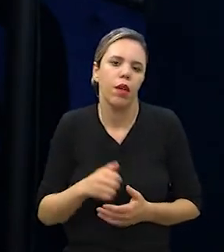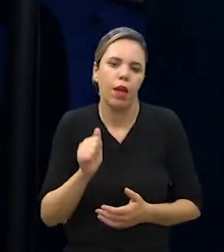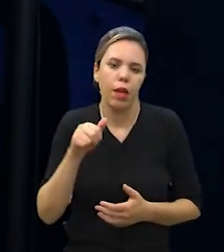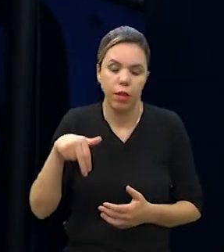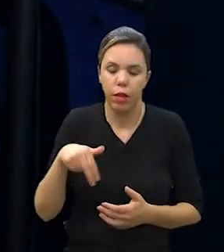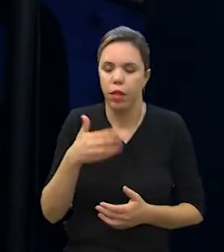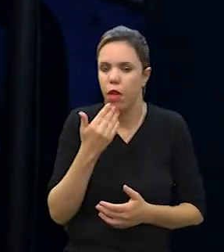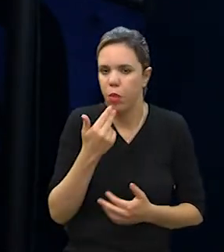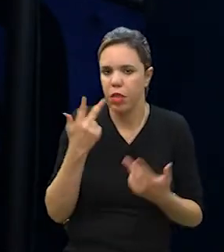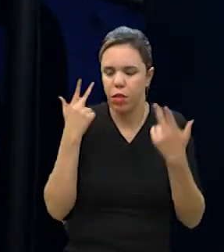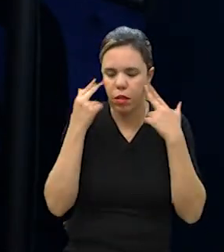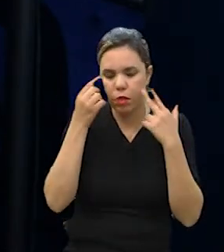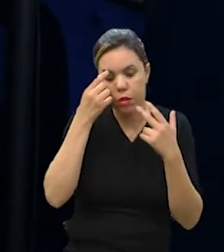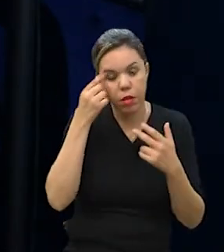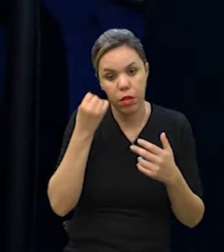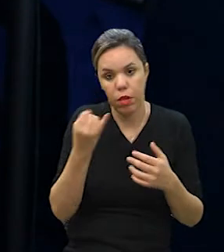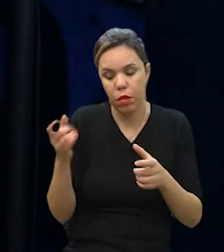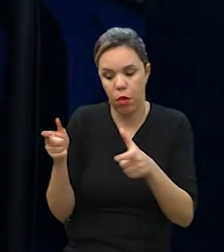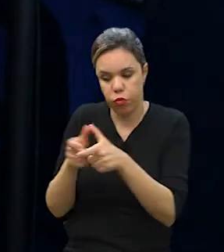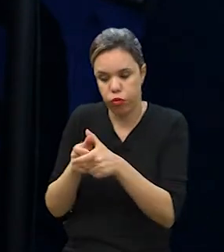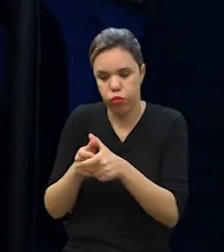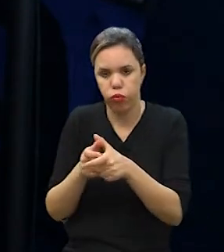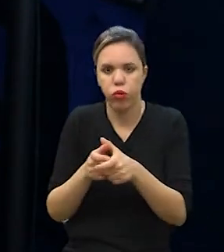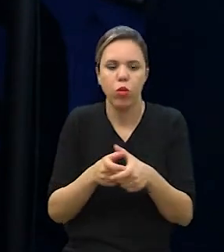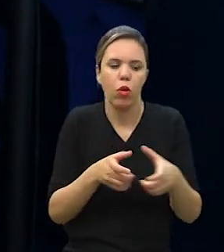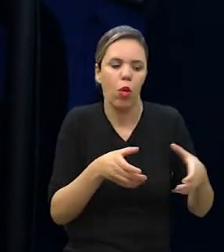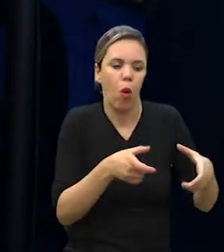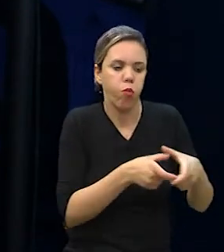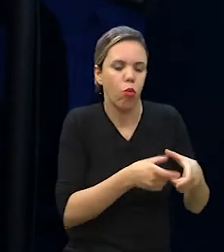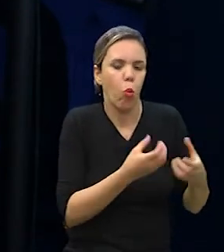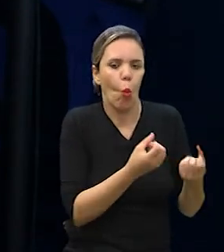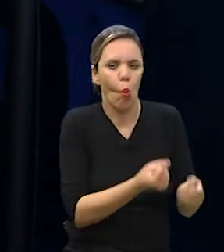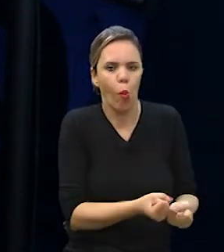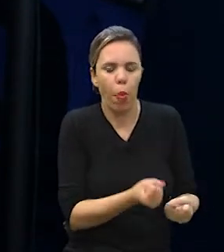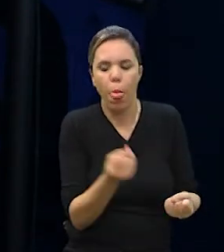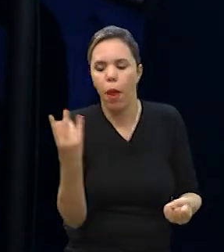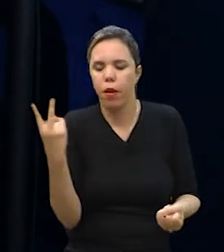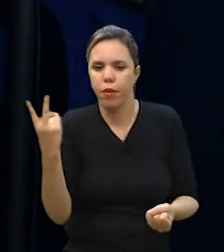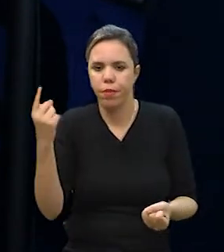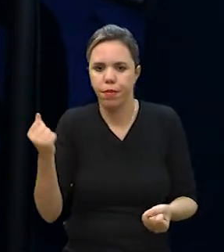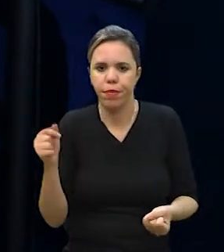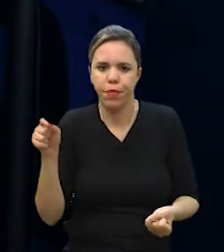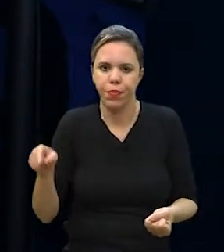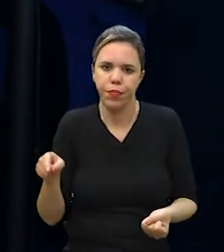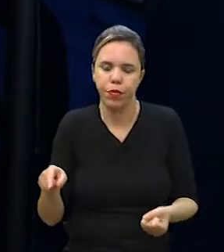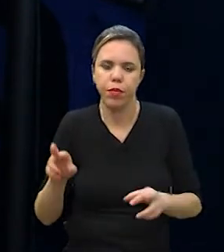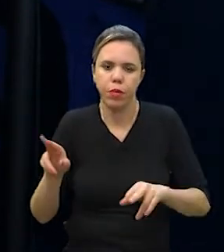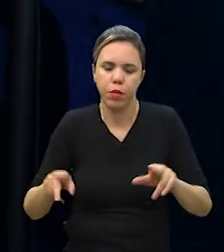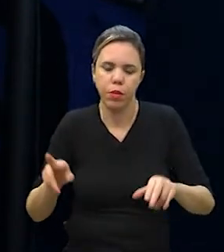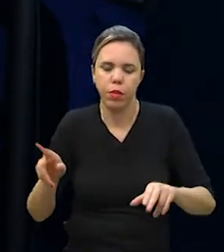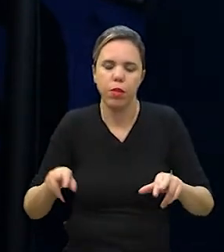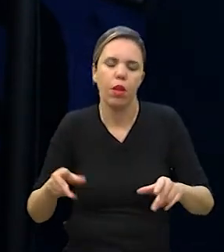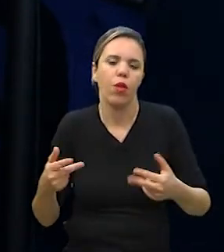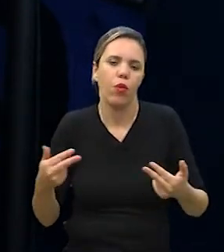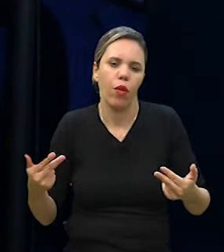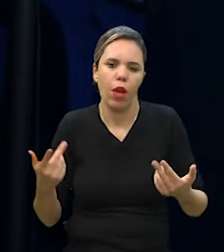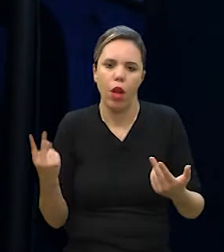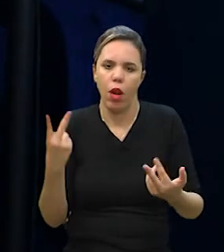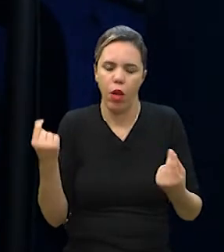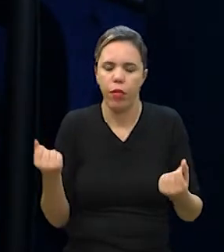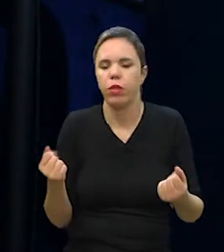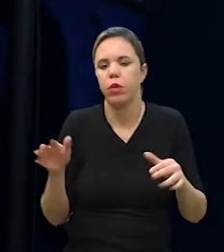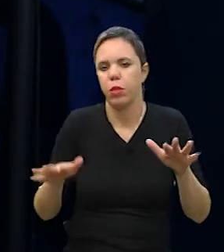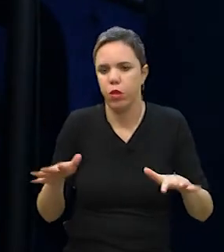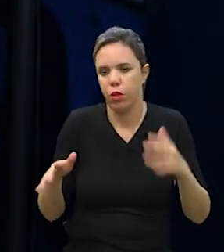A porção, ela é diferente da ração seca, em questão de custo, tem variado muito